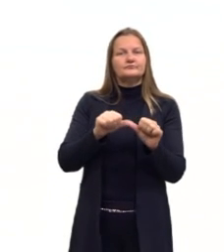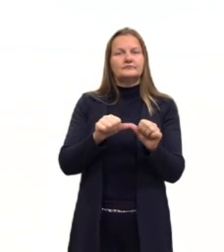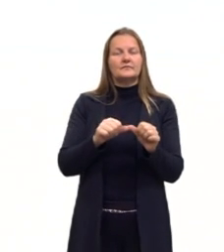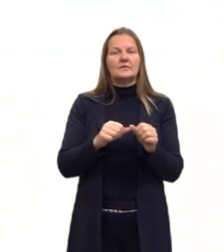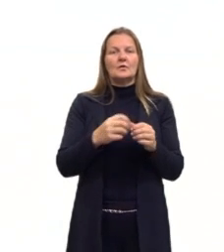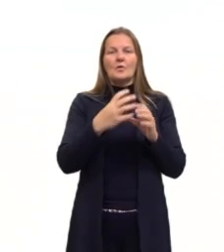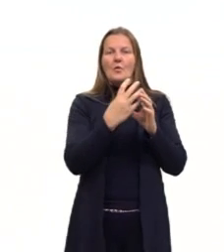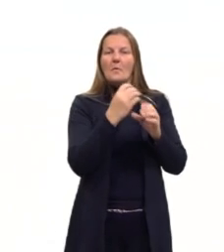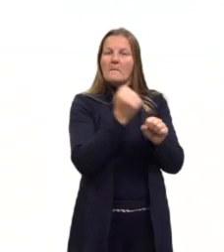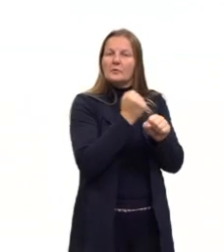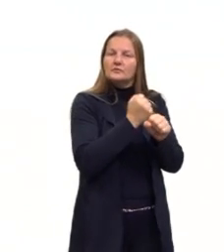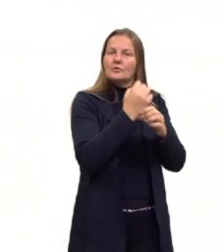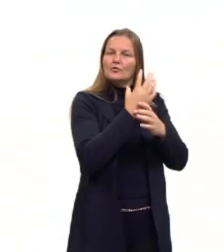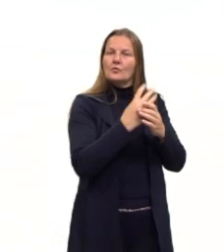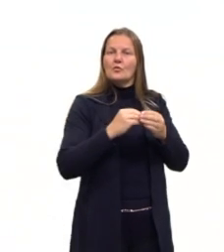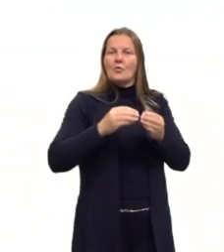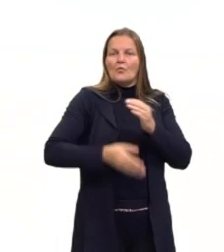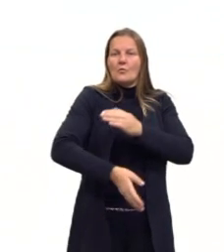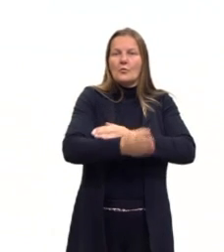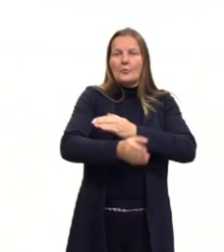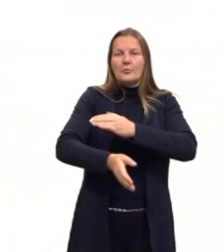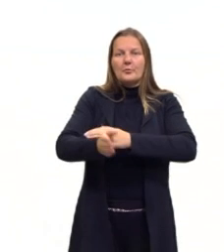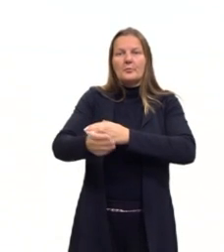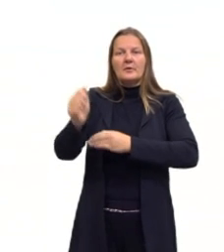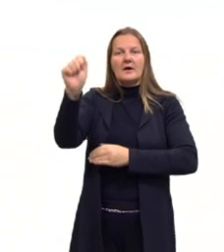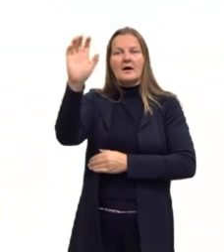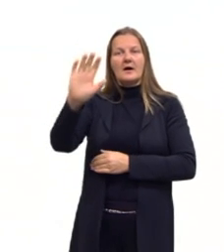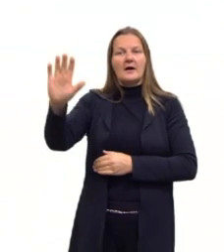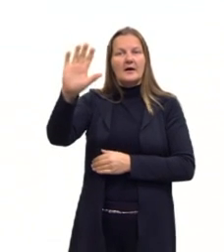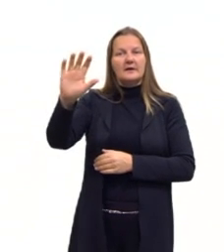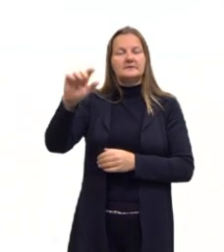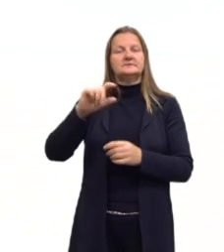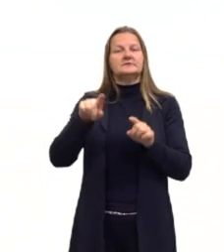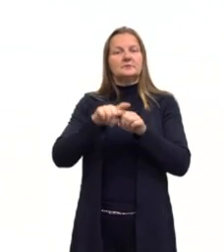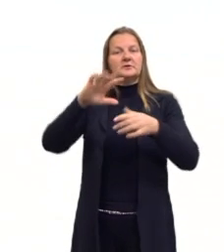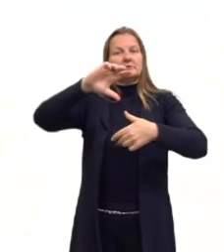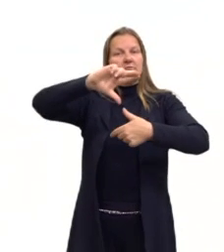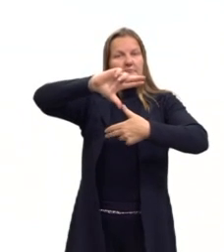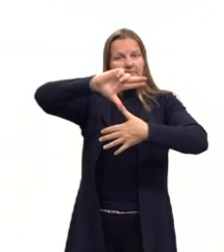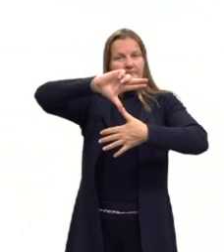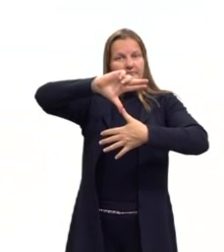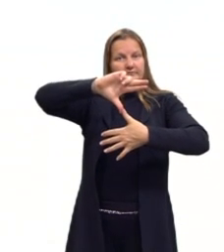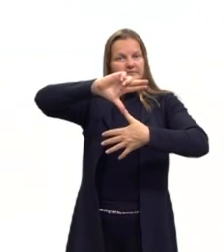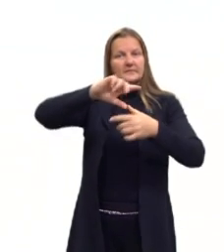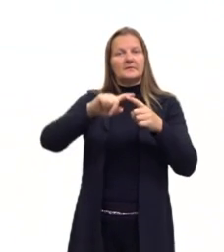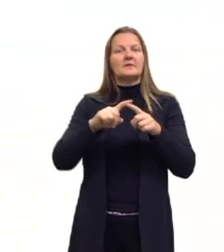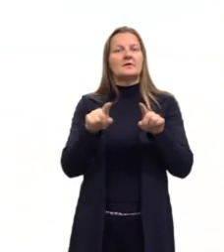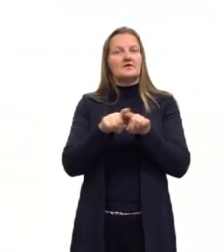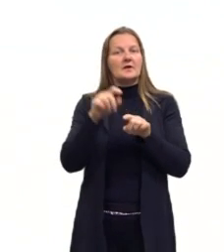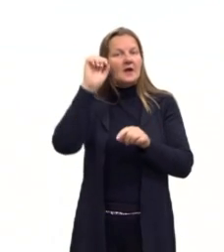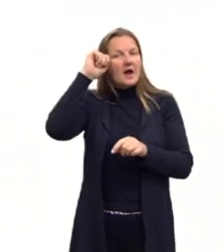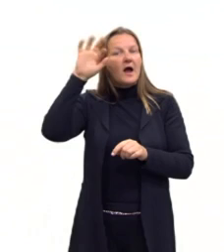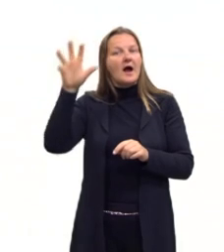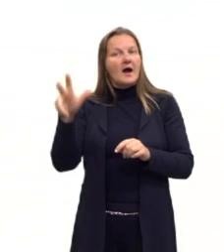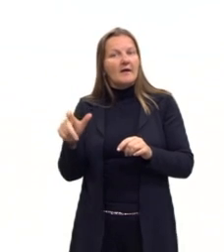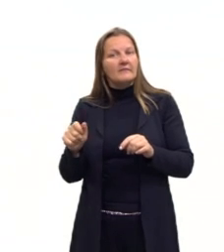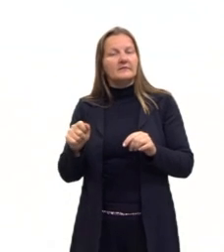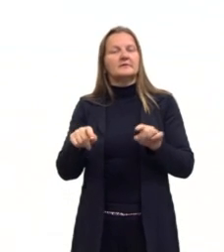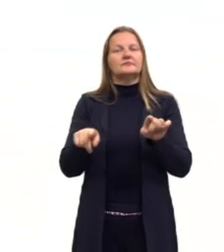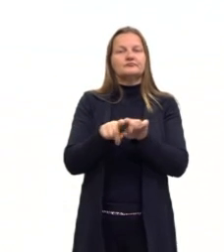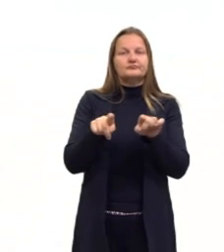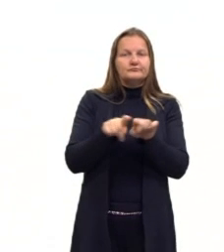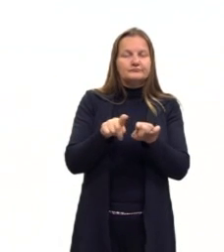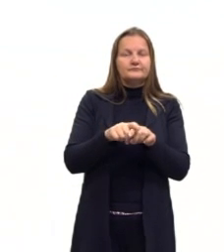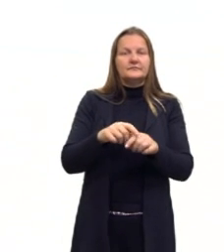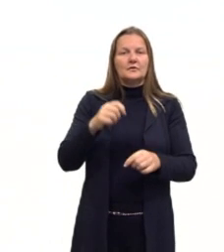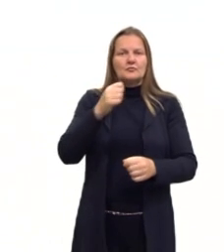escoamento da sua produção, tanto para a Ásia, a África e a América Latina. E aí, então, esse processo a gente conhece ou como